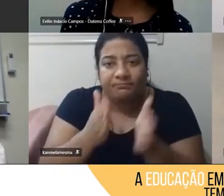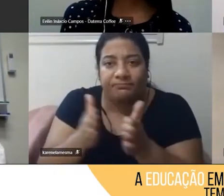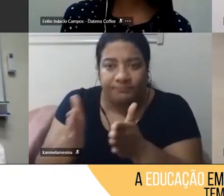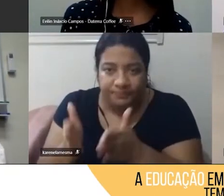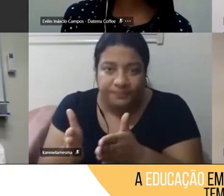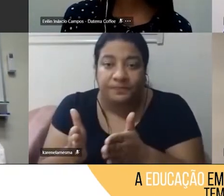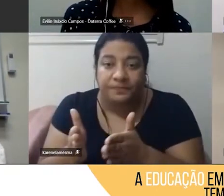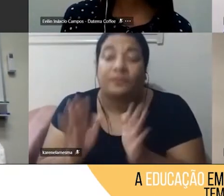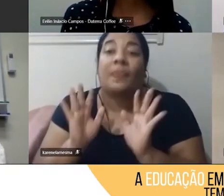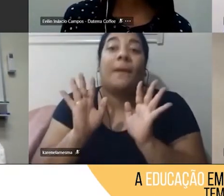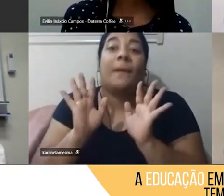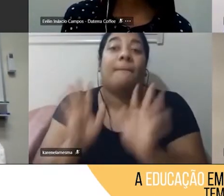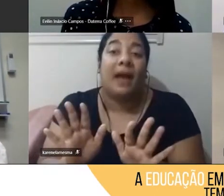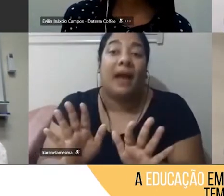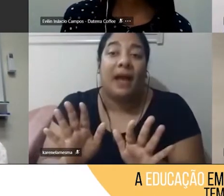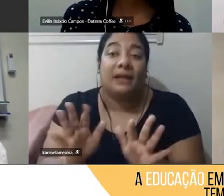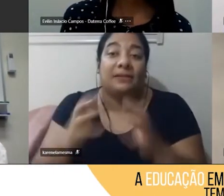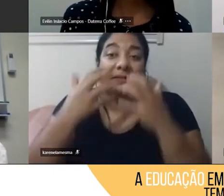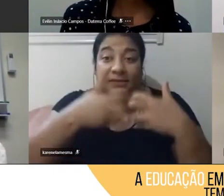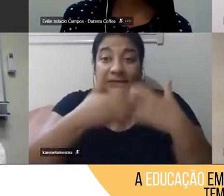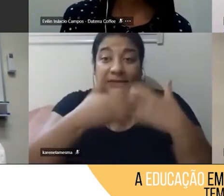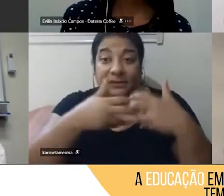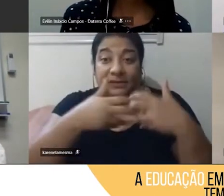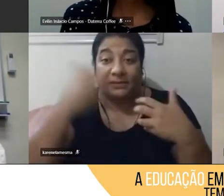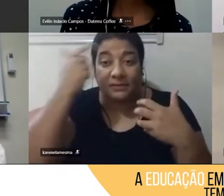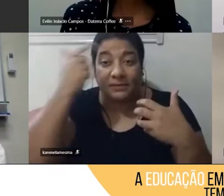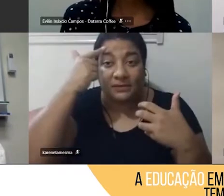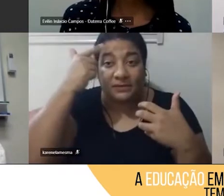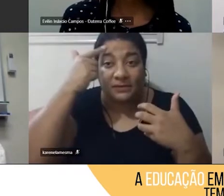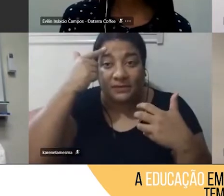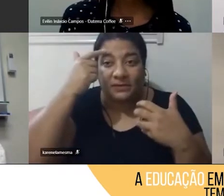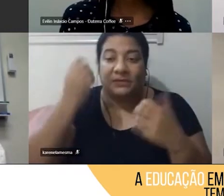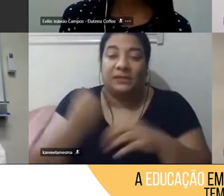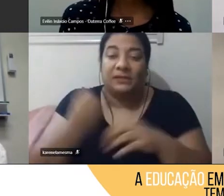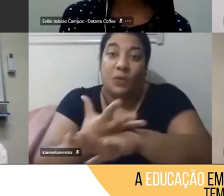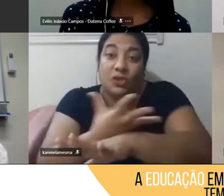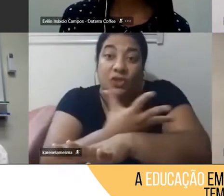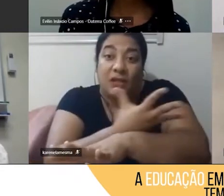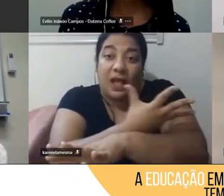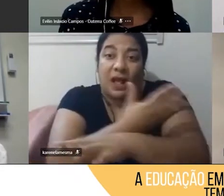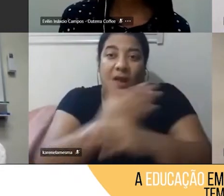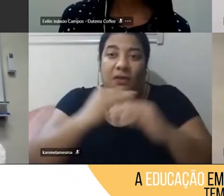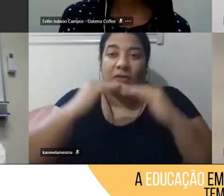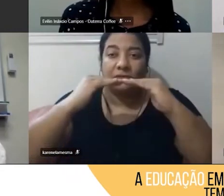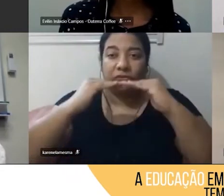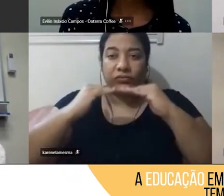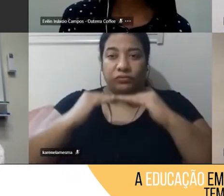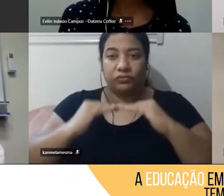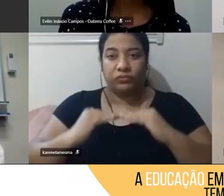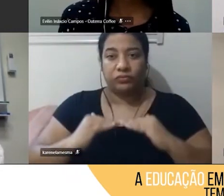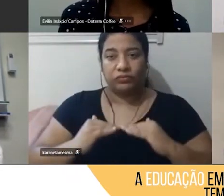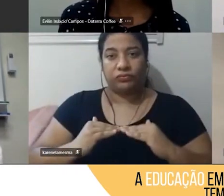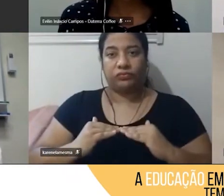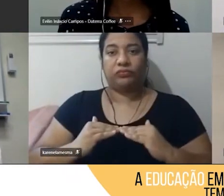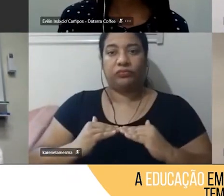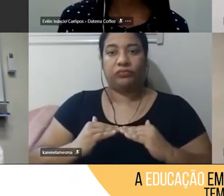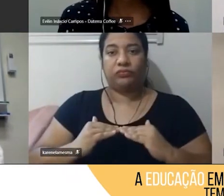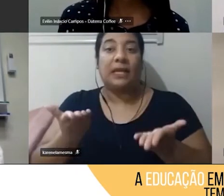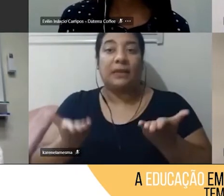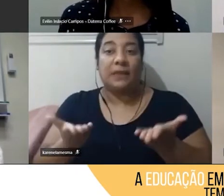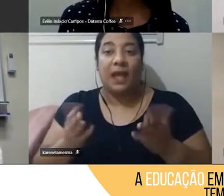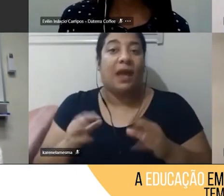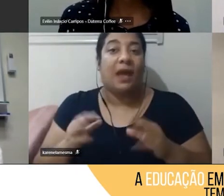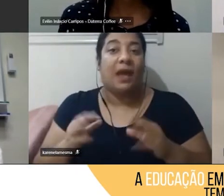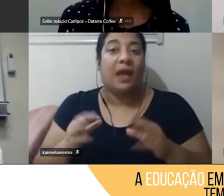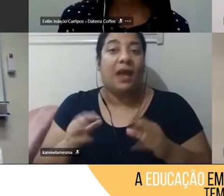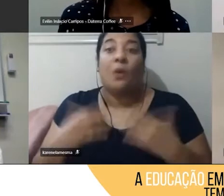mas e qual é a receita para a gente equilibrar o nosso emocional? Quais são as receitas que a gente pode seguir? E aí é um